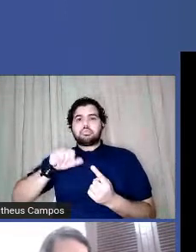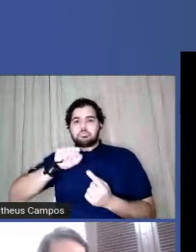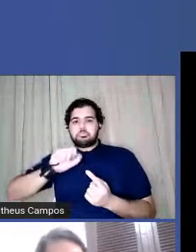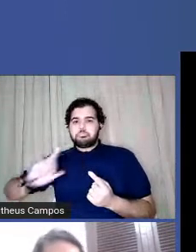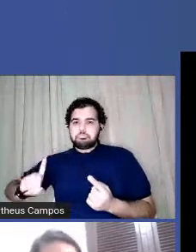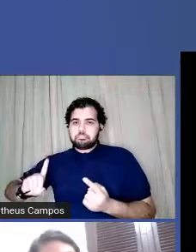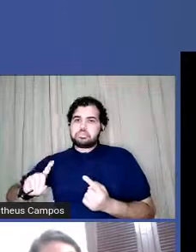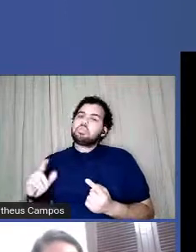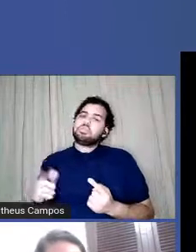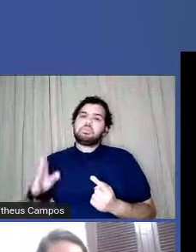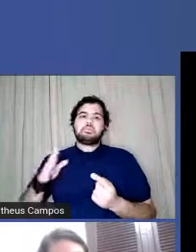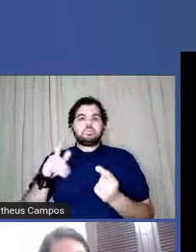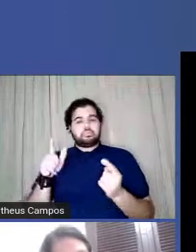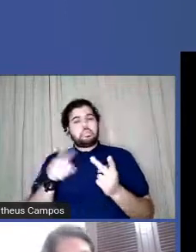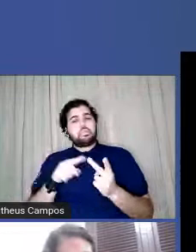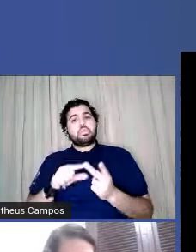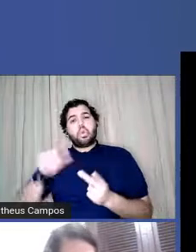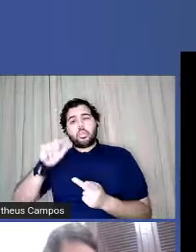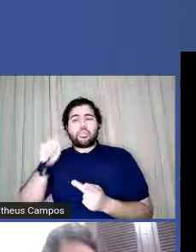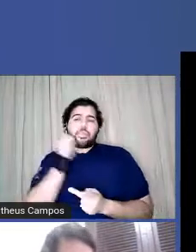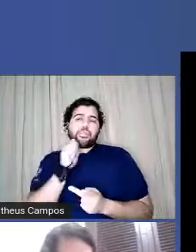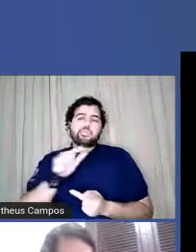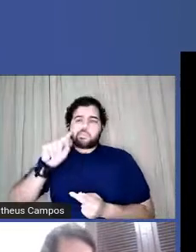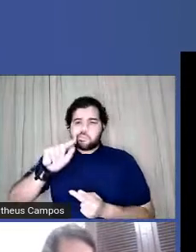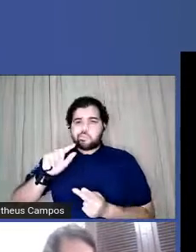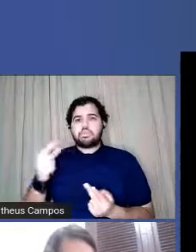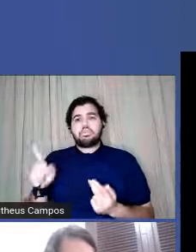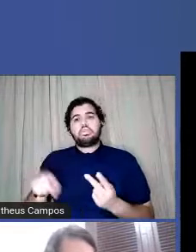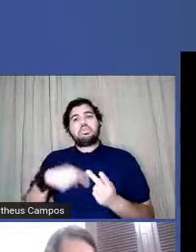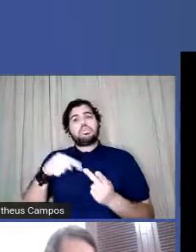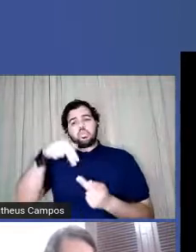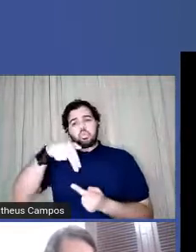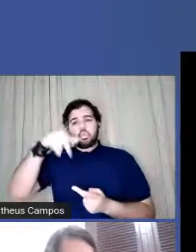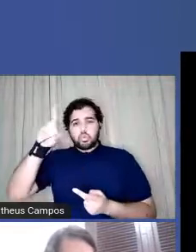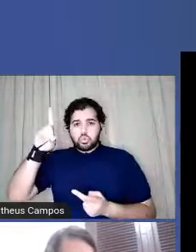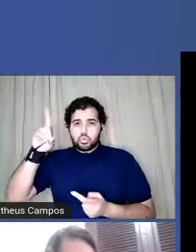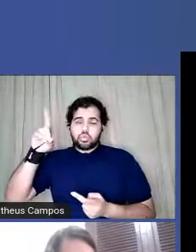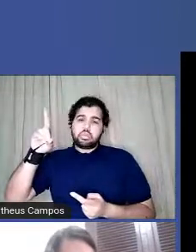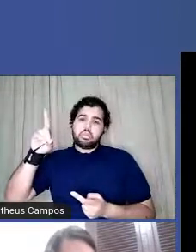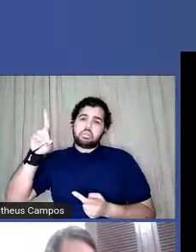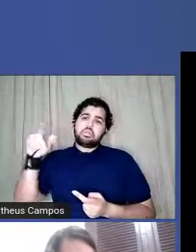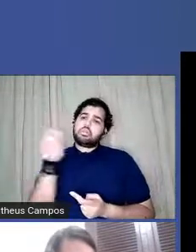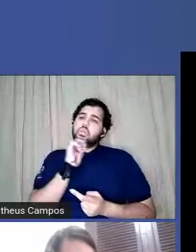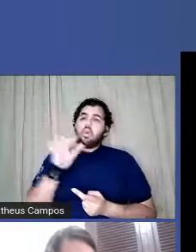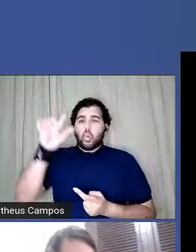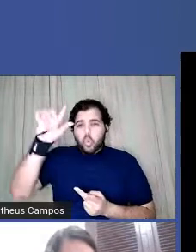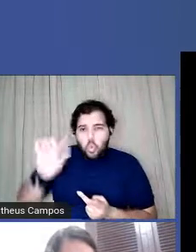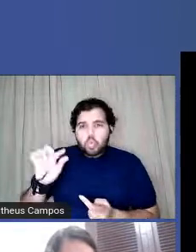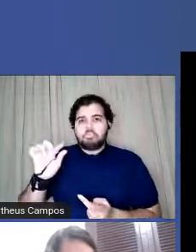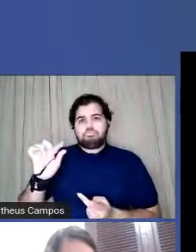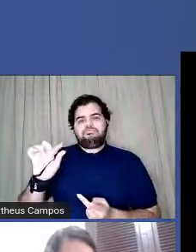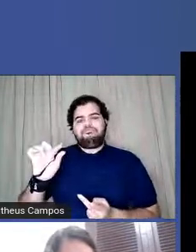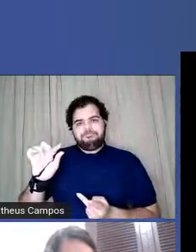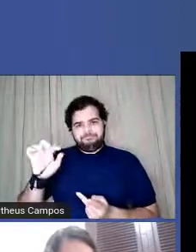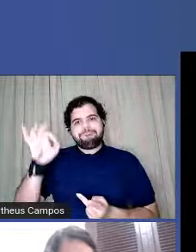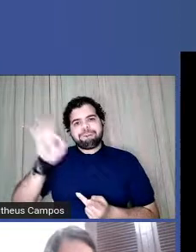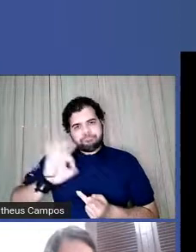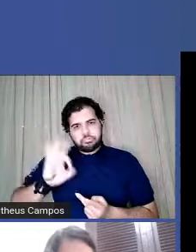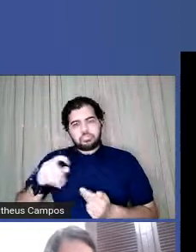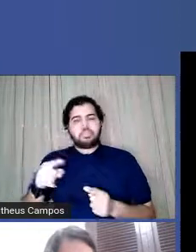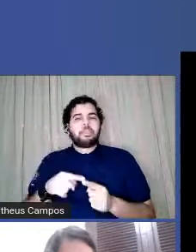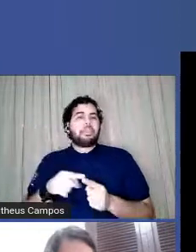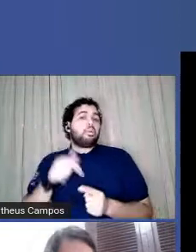já é pouca mulher que publica do nordeste já reduz um tanto e aí mulher negra